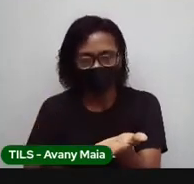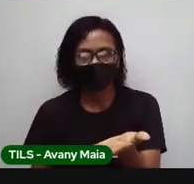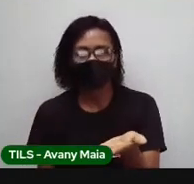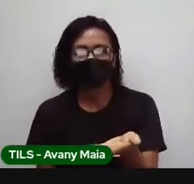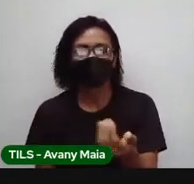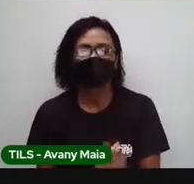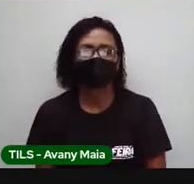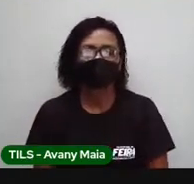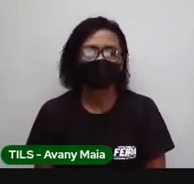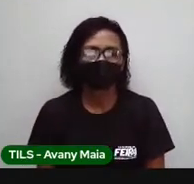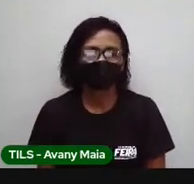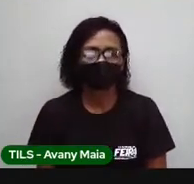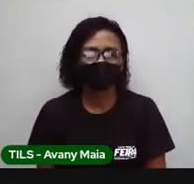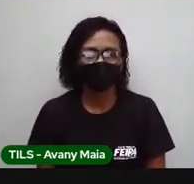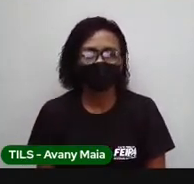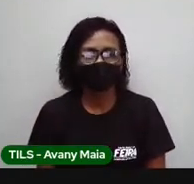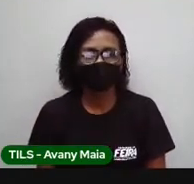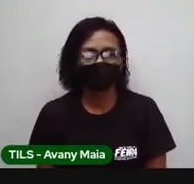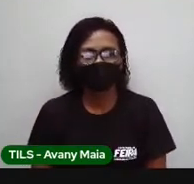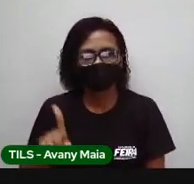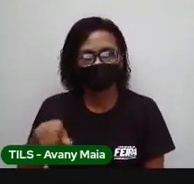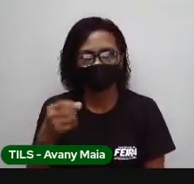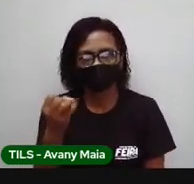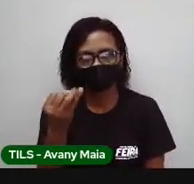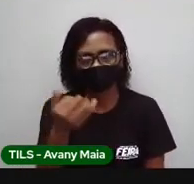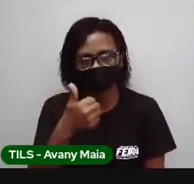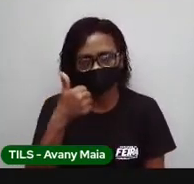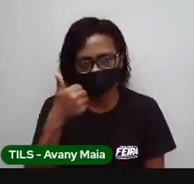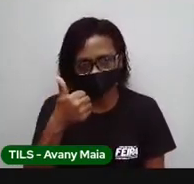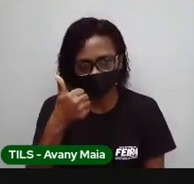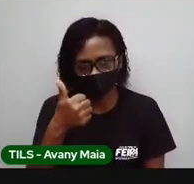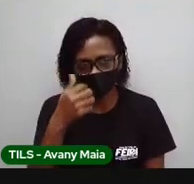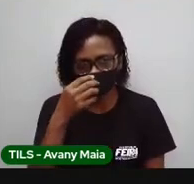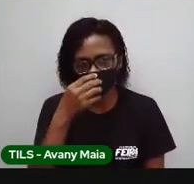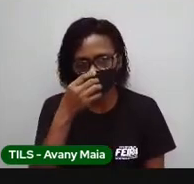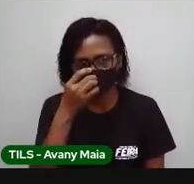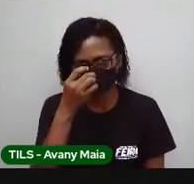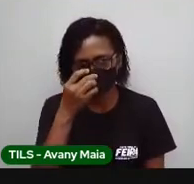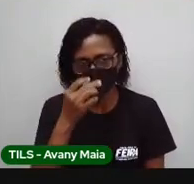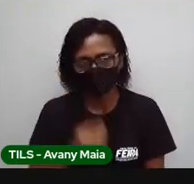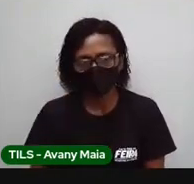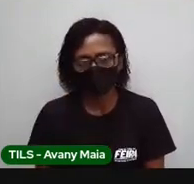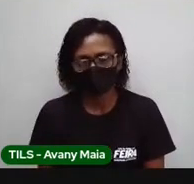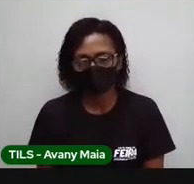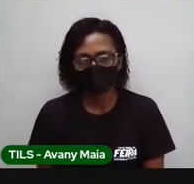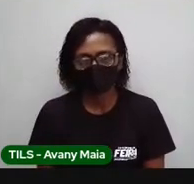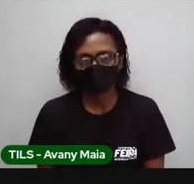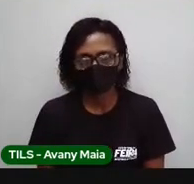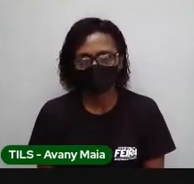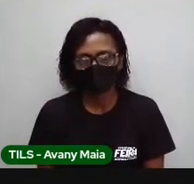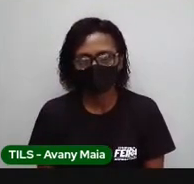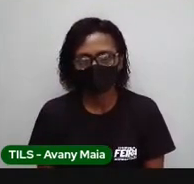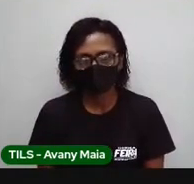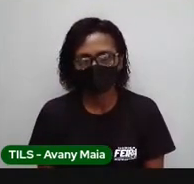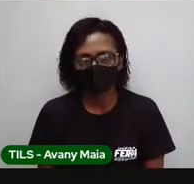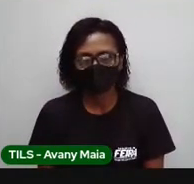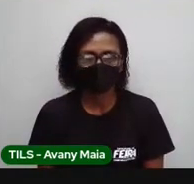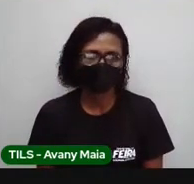é uma outra aula, a gente não vai entrar nesse mérito. Mas, vamos lá. Massa, tá?